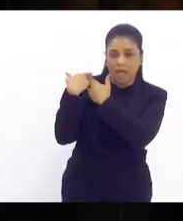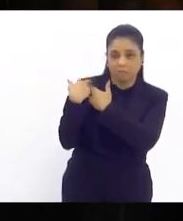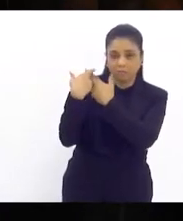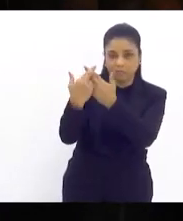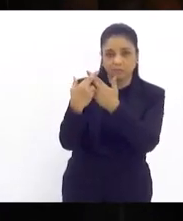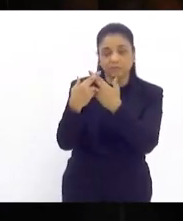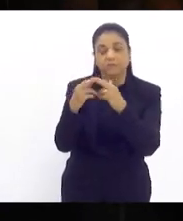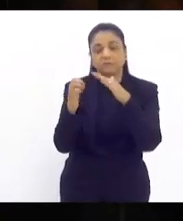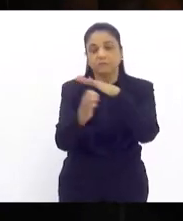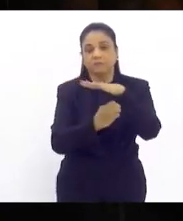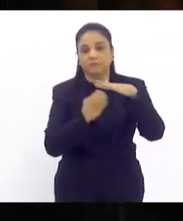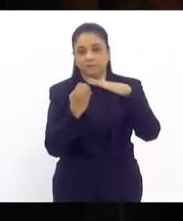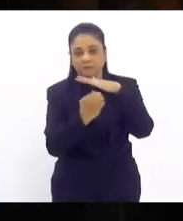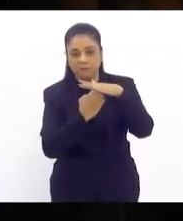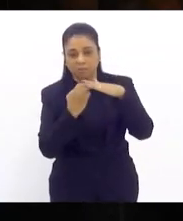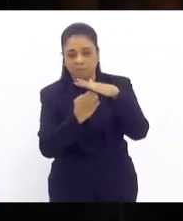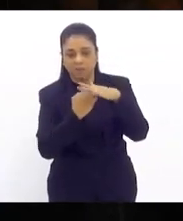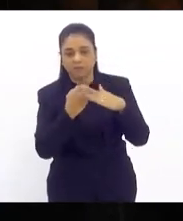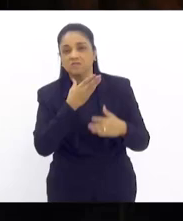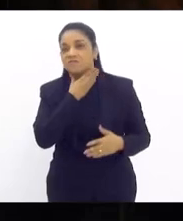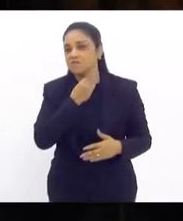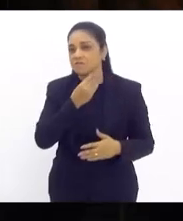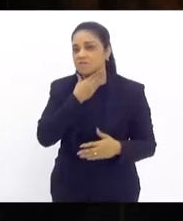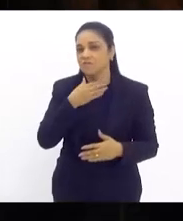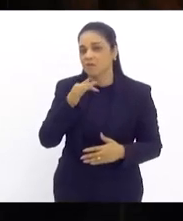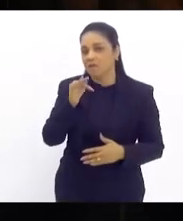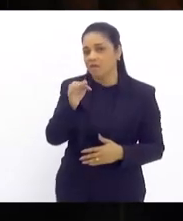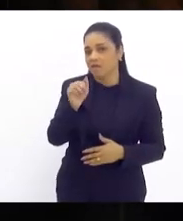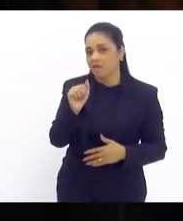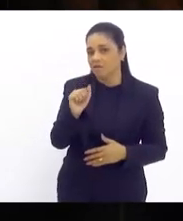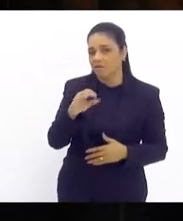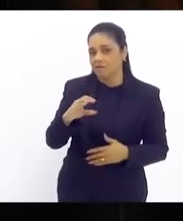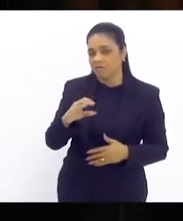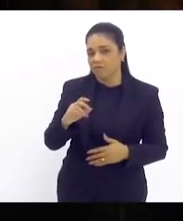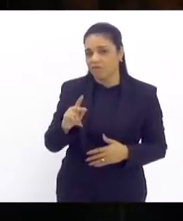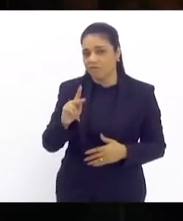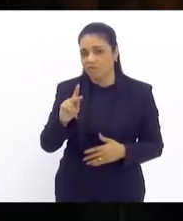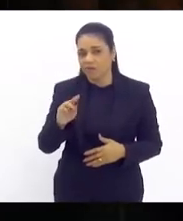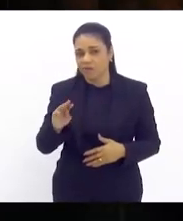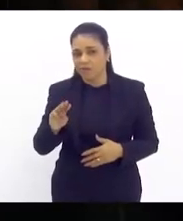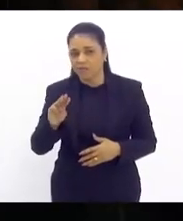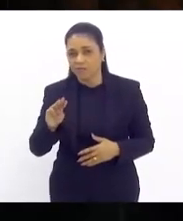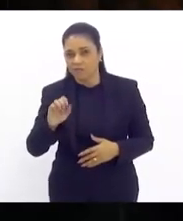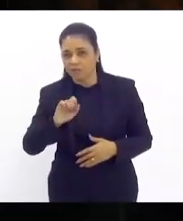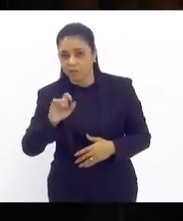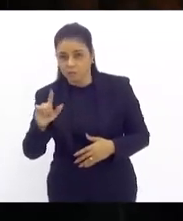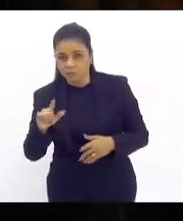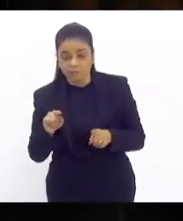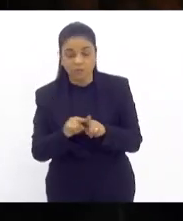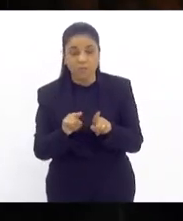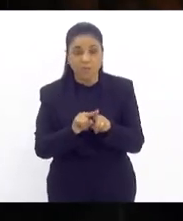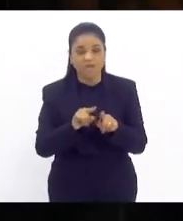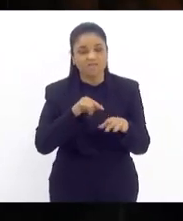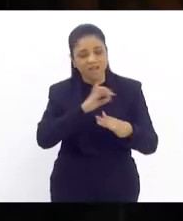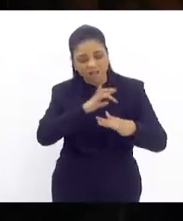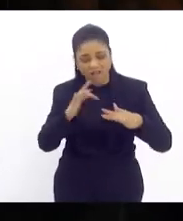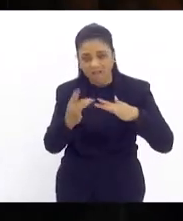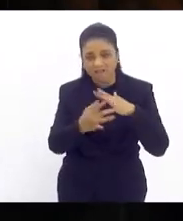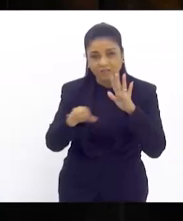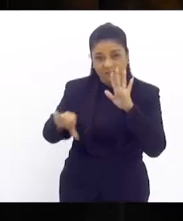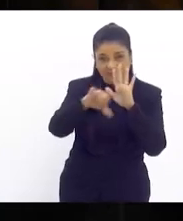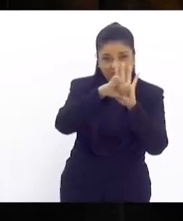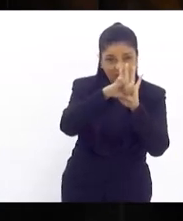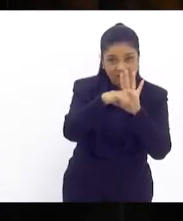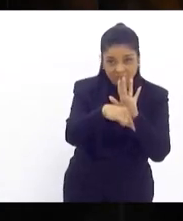dessas empresas porque afinal de contas Tia Ju se as redes sociais hoje estão sendo utilizadas para a prática de crimes